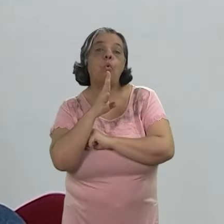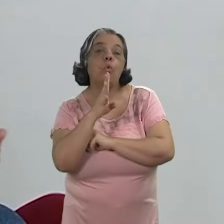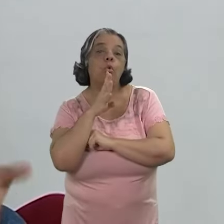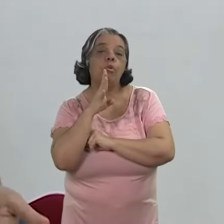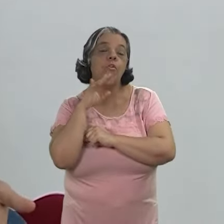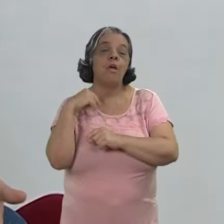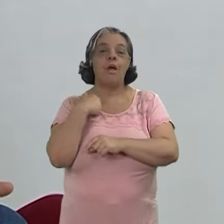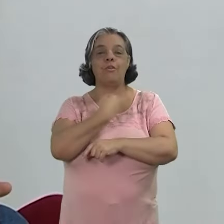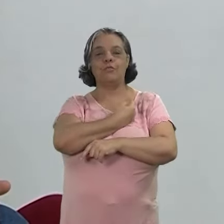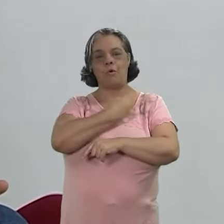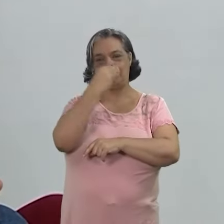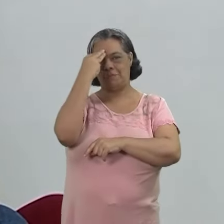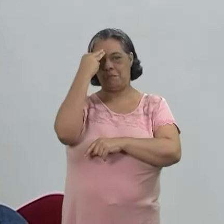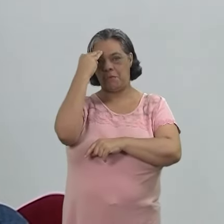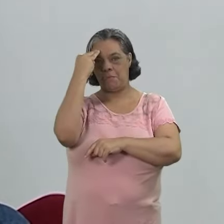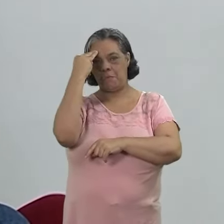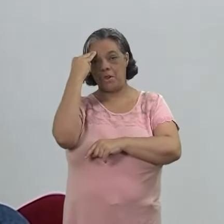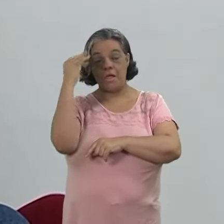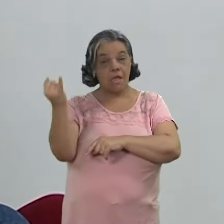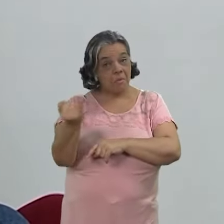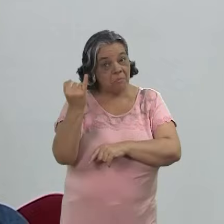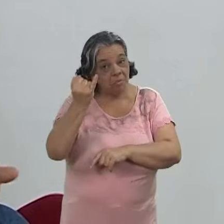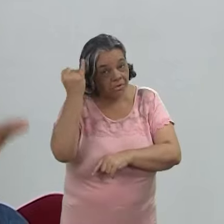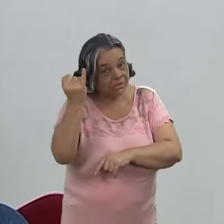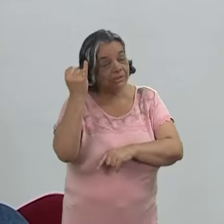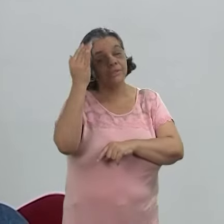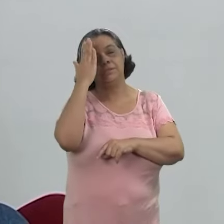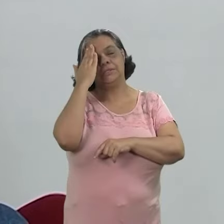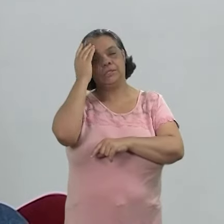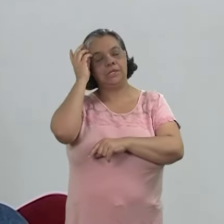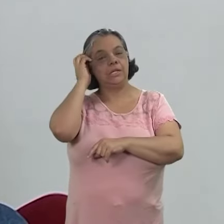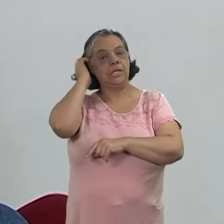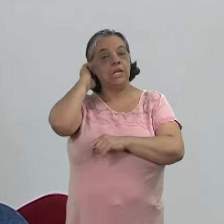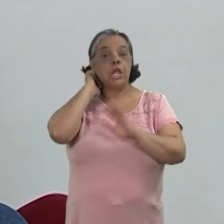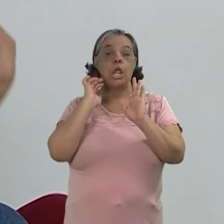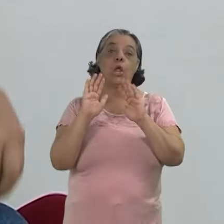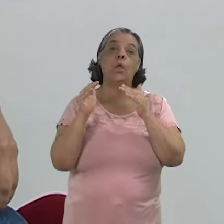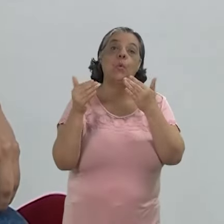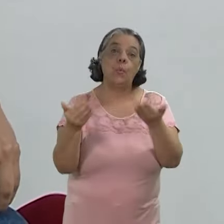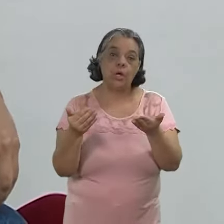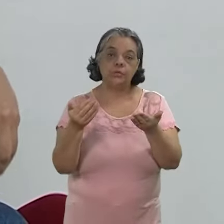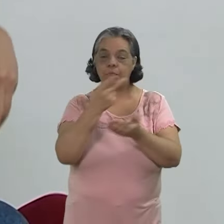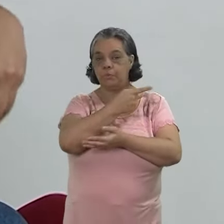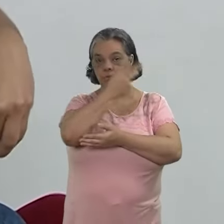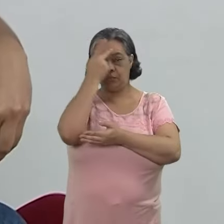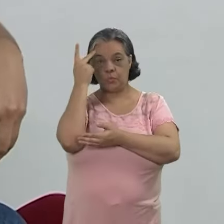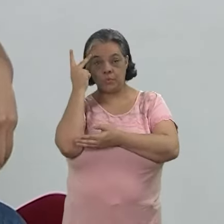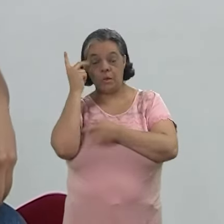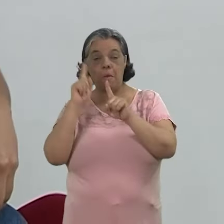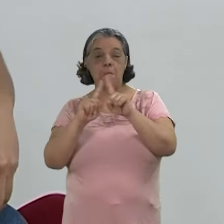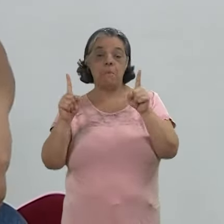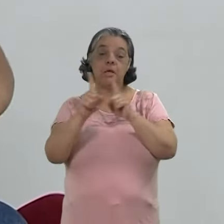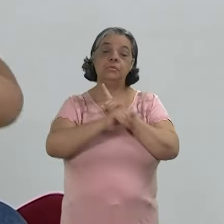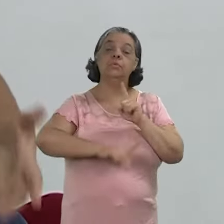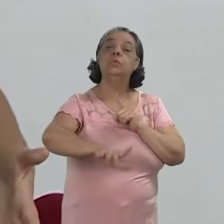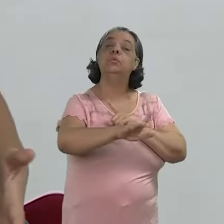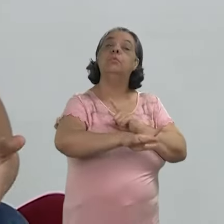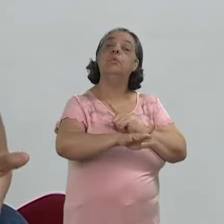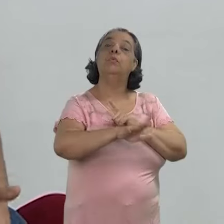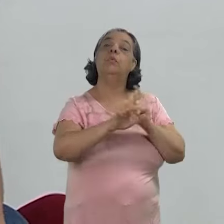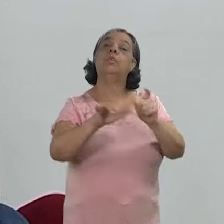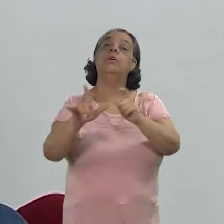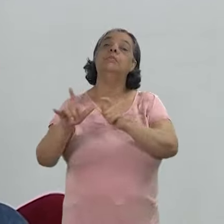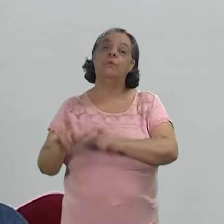conhecer a nossa memória é importante para a gente se entender enquanto indivíduo, mas também enquanto